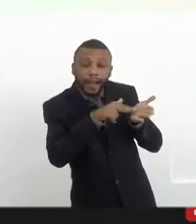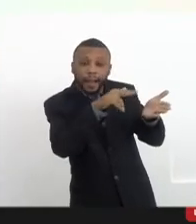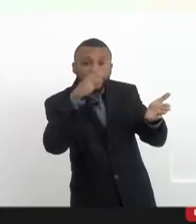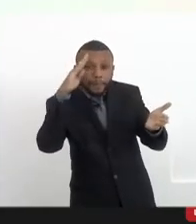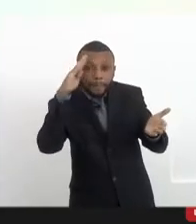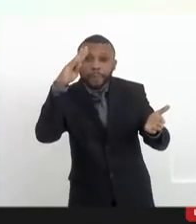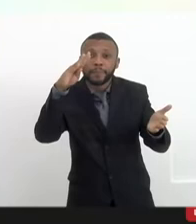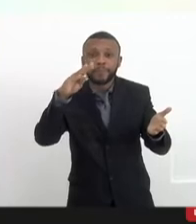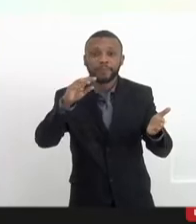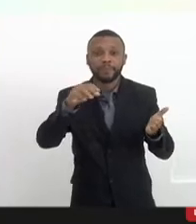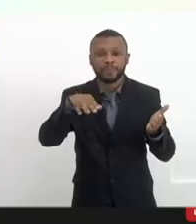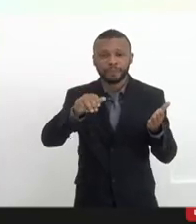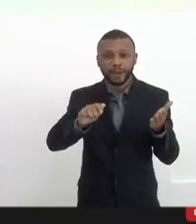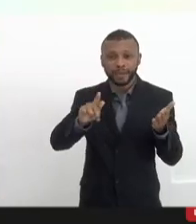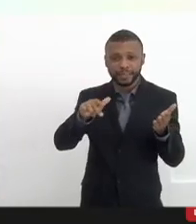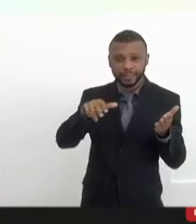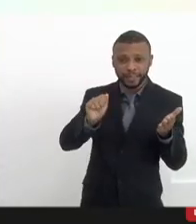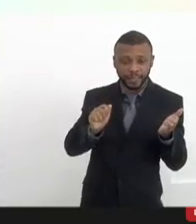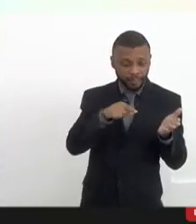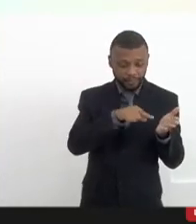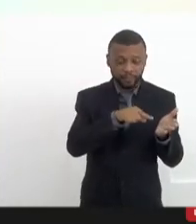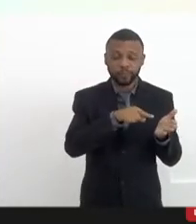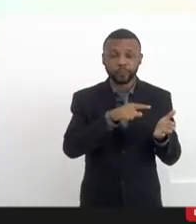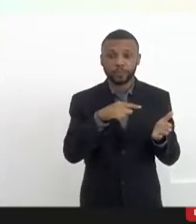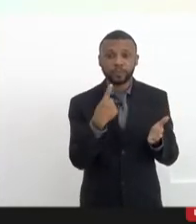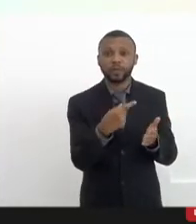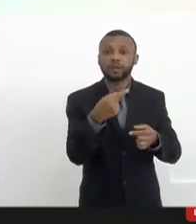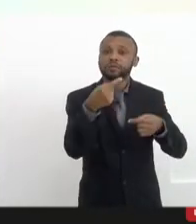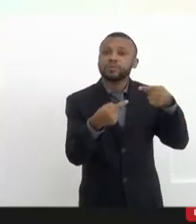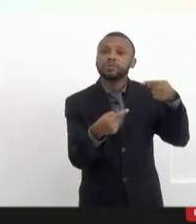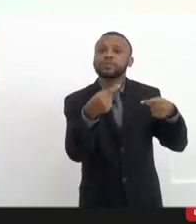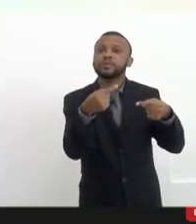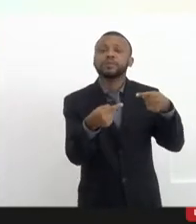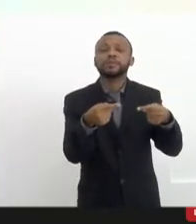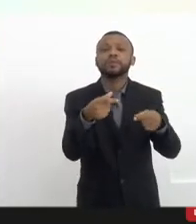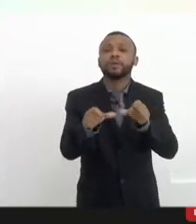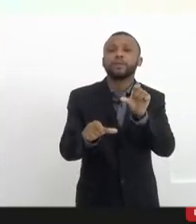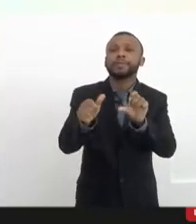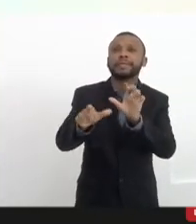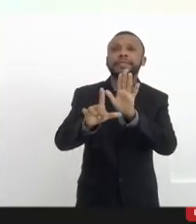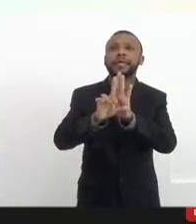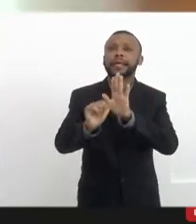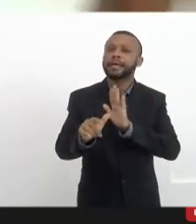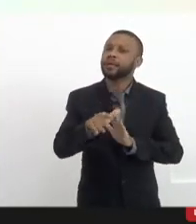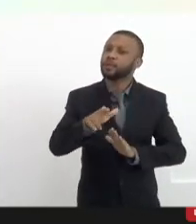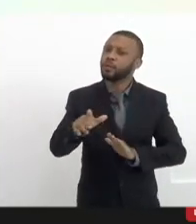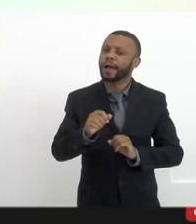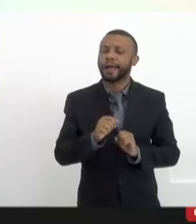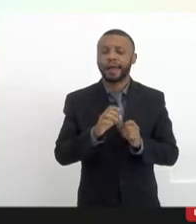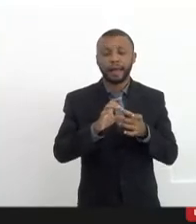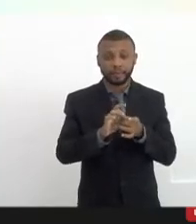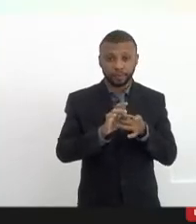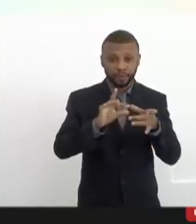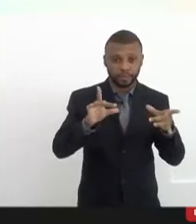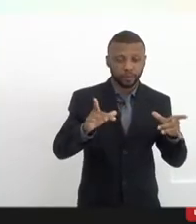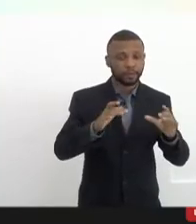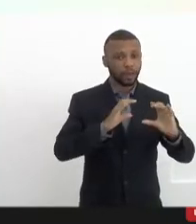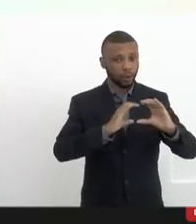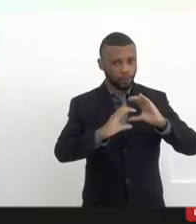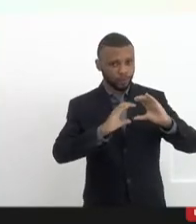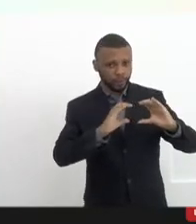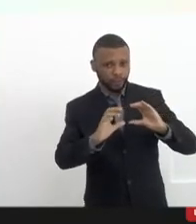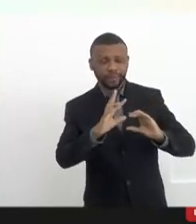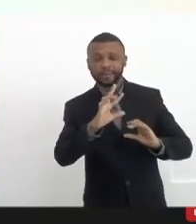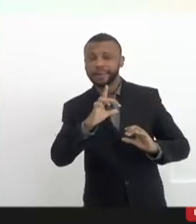o que nós temos que discutir aqui não é mudança de lei, não é a democratização da comunicação, se vamos fazer a